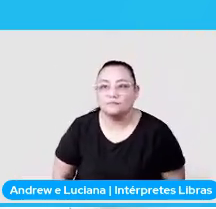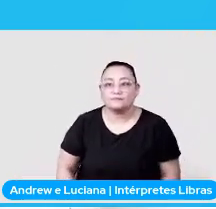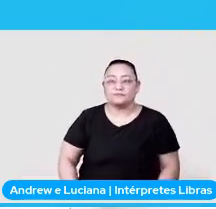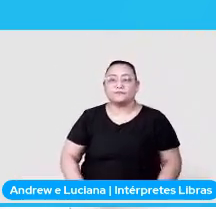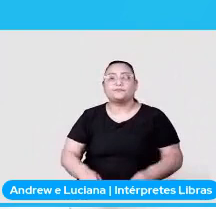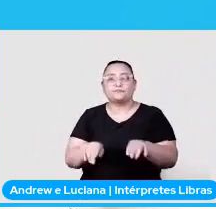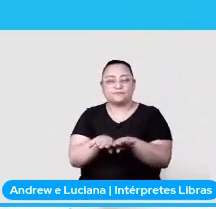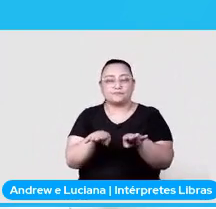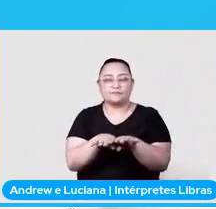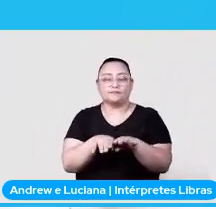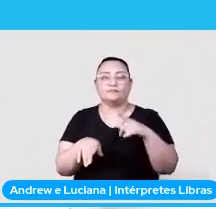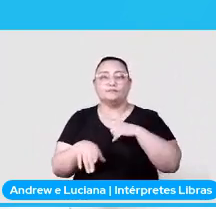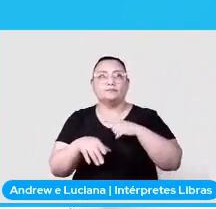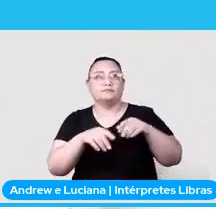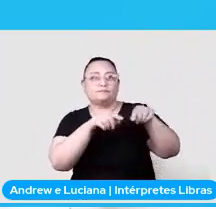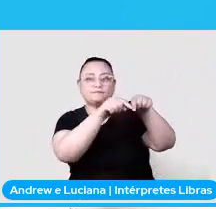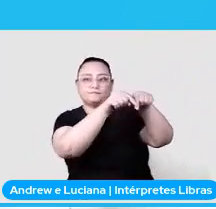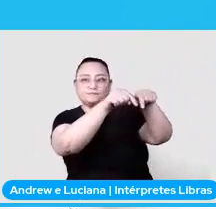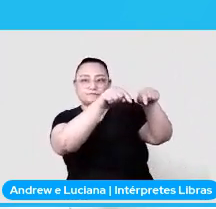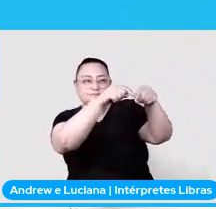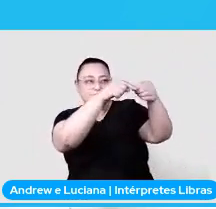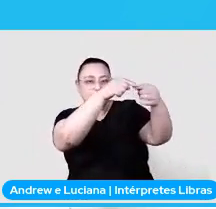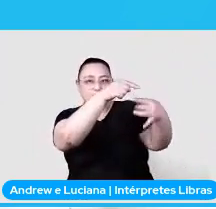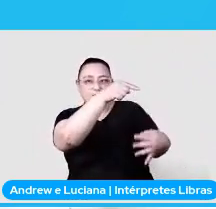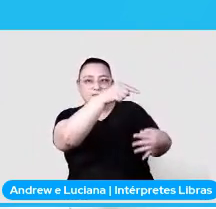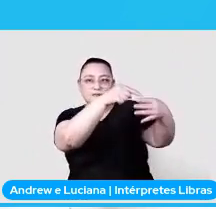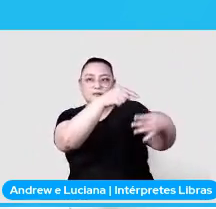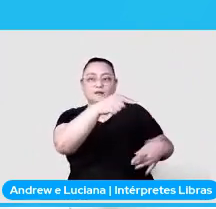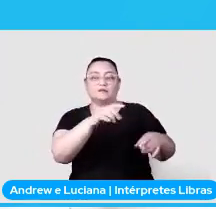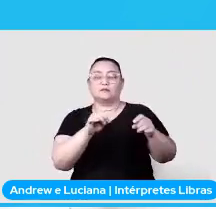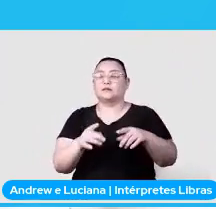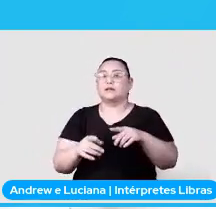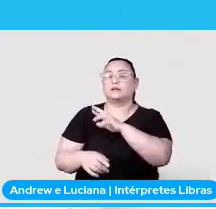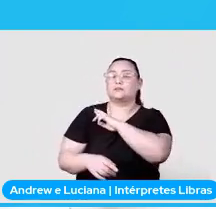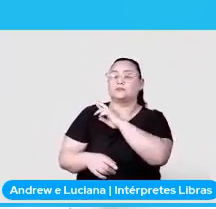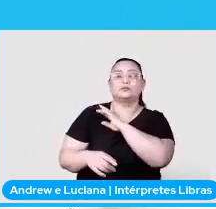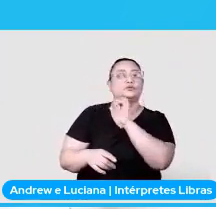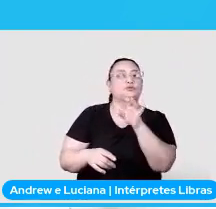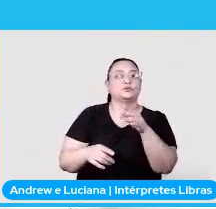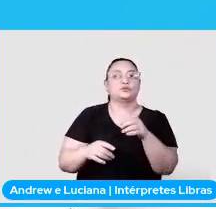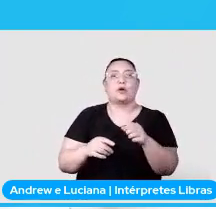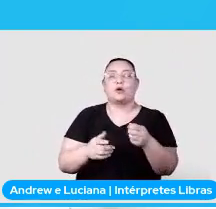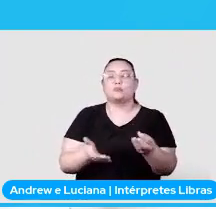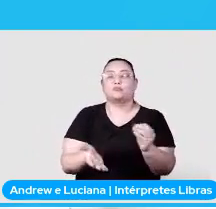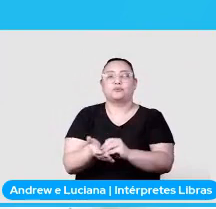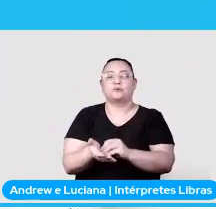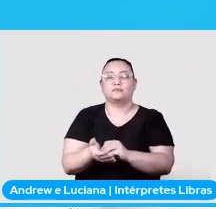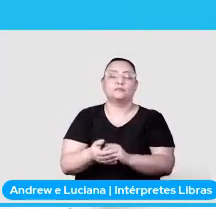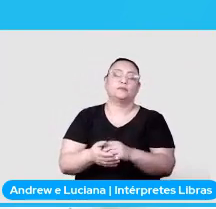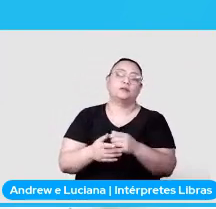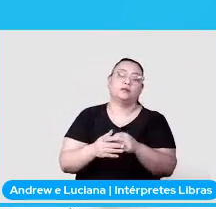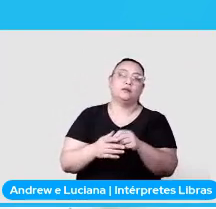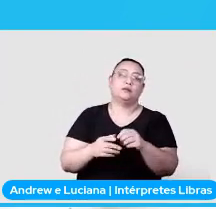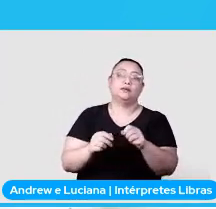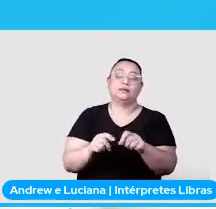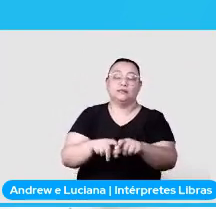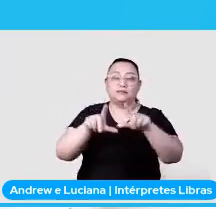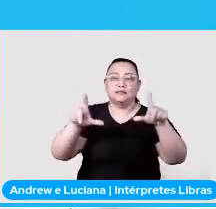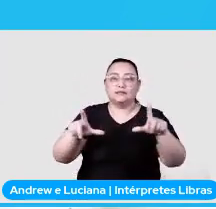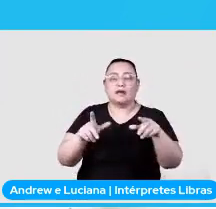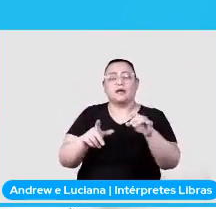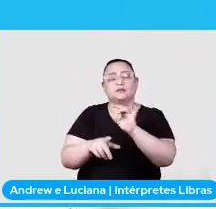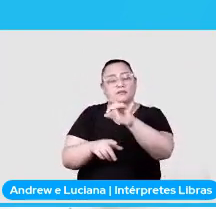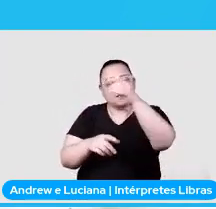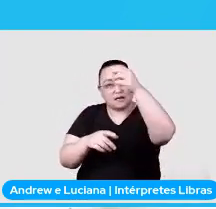que ela tem como tarefa só logar quando a spider fechou e logar o RL de cada um dos itens que foram